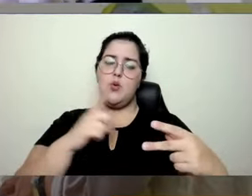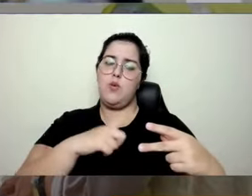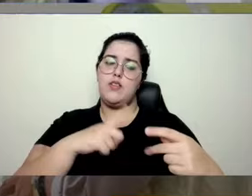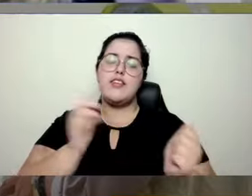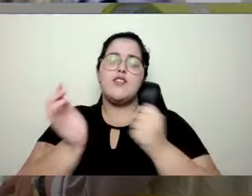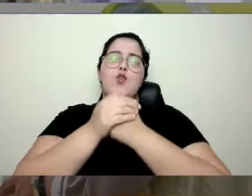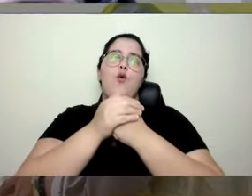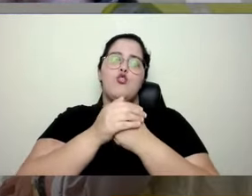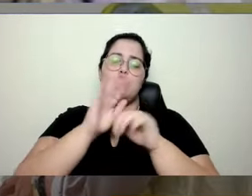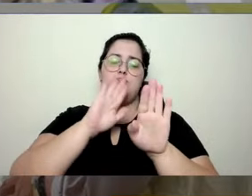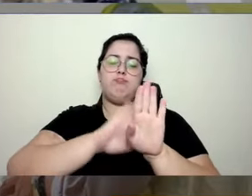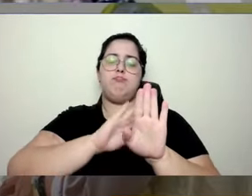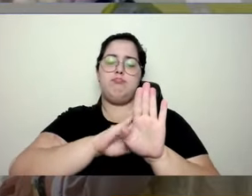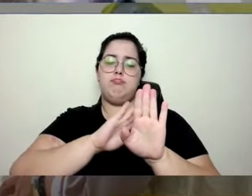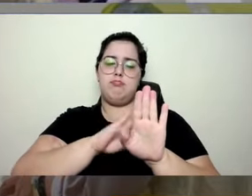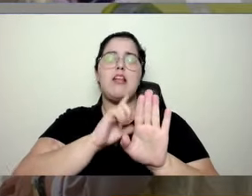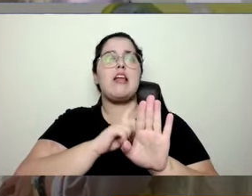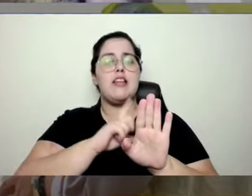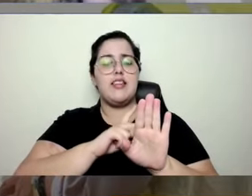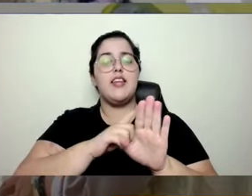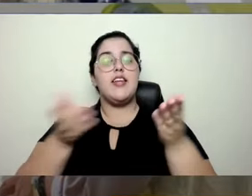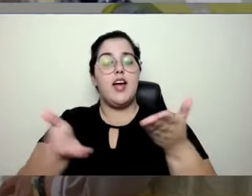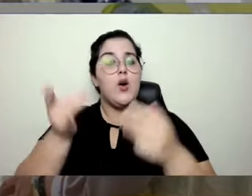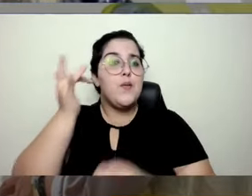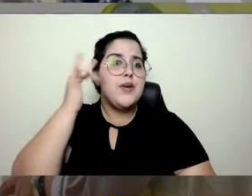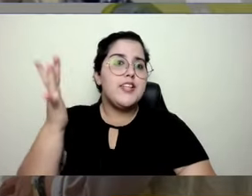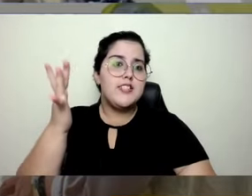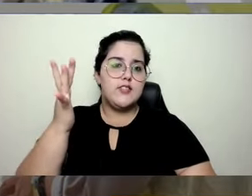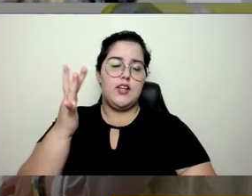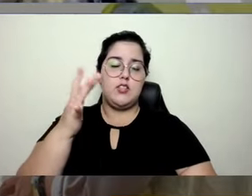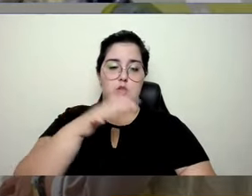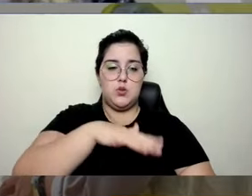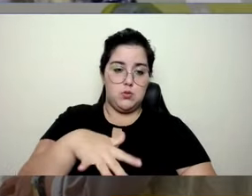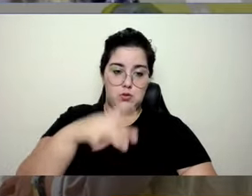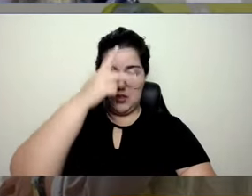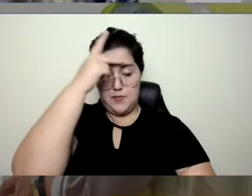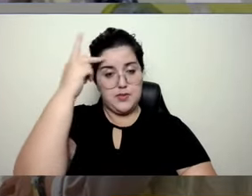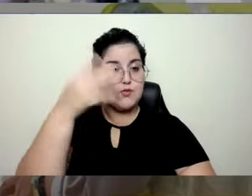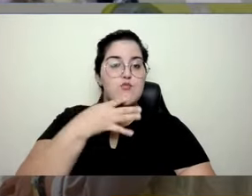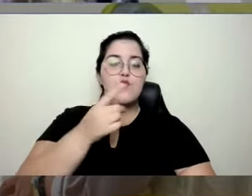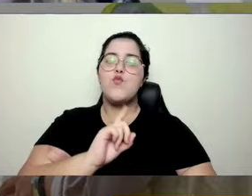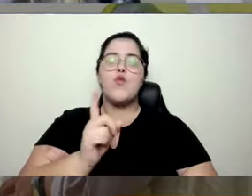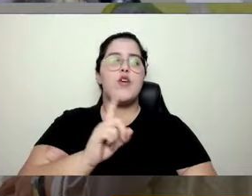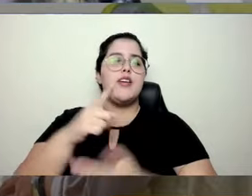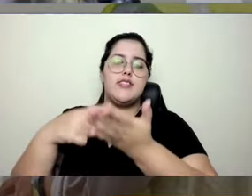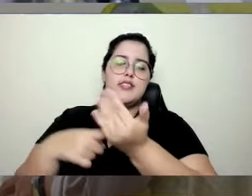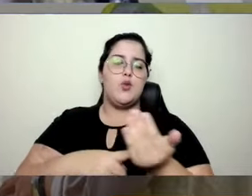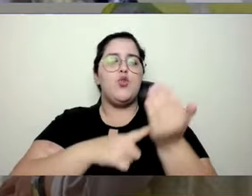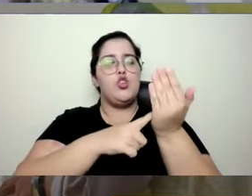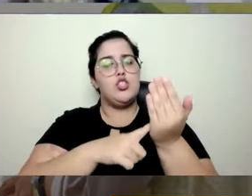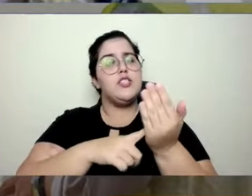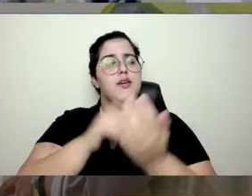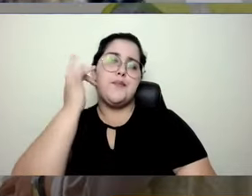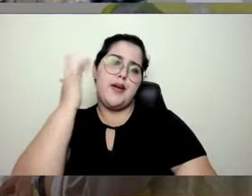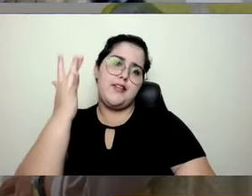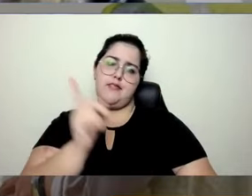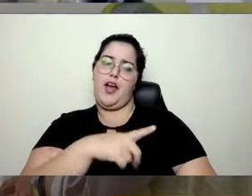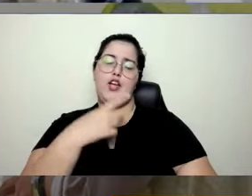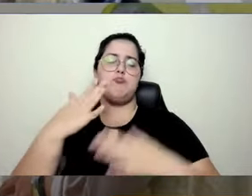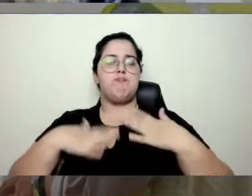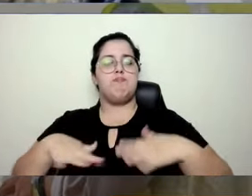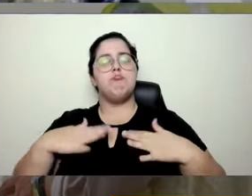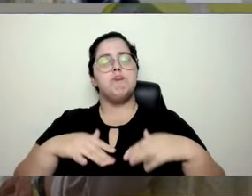e ter programação mais intuitiva para o usuário que não é da tecnologia. e isso deixa muito tranquilo para a gente. Então,